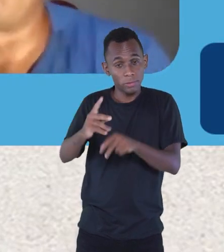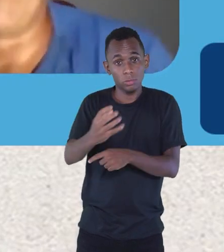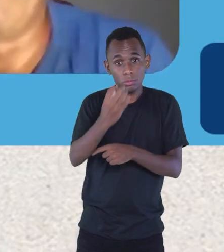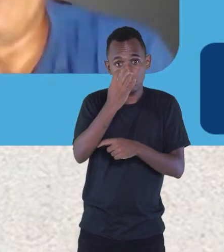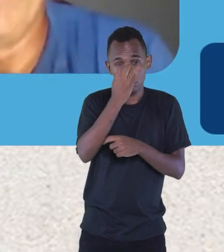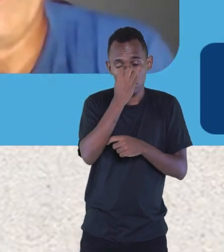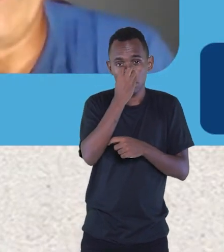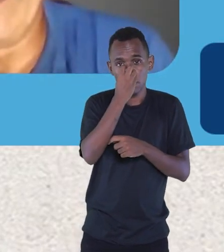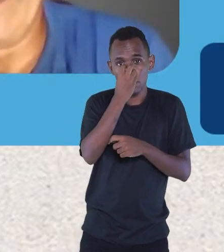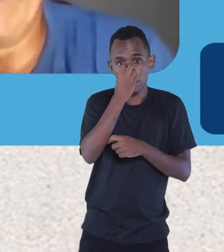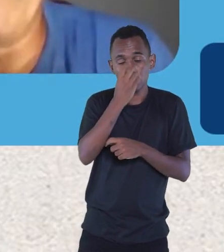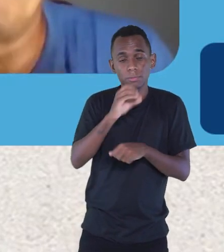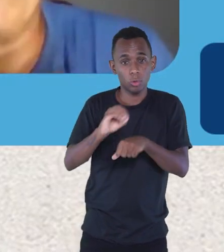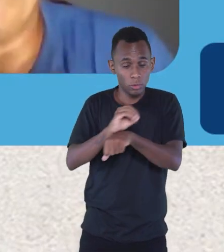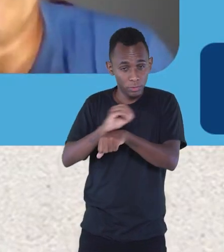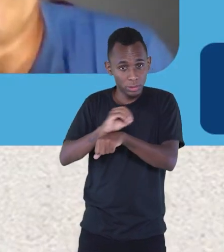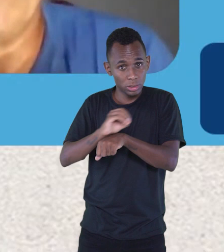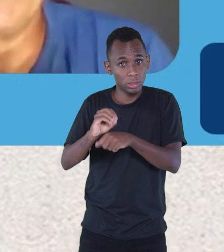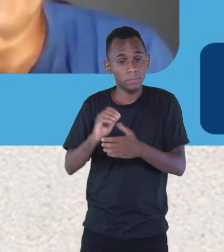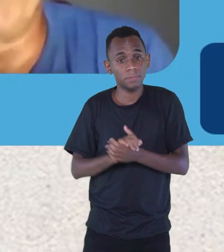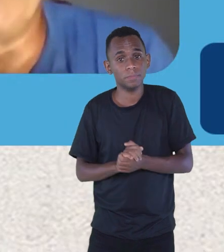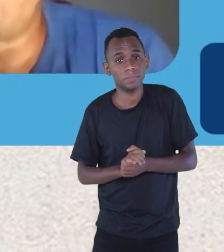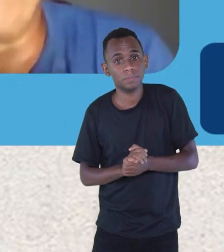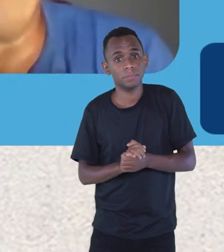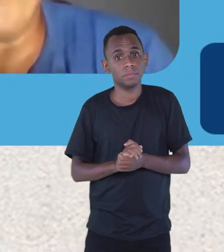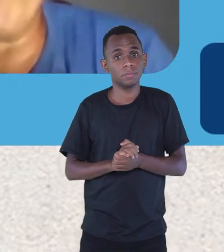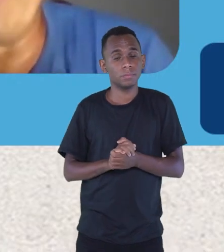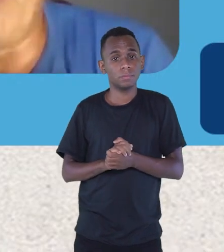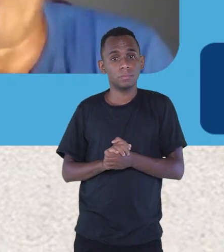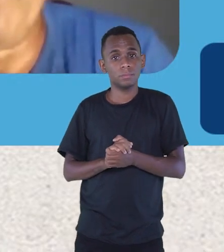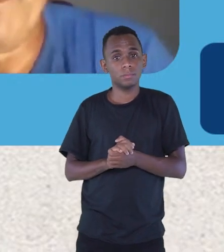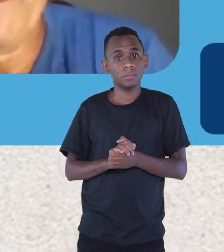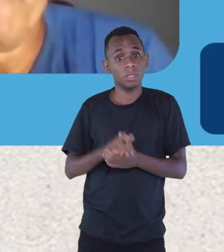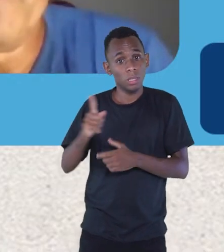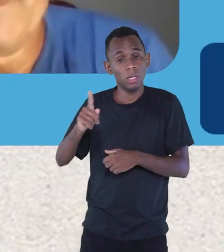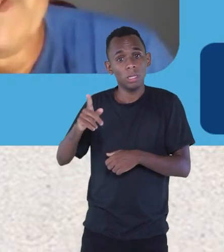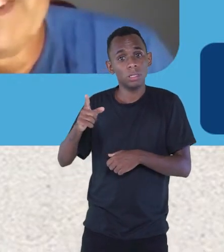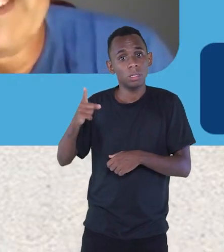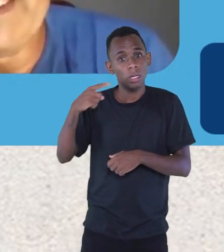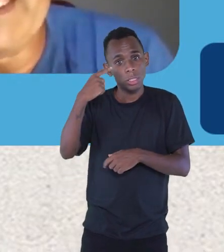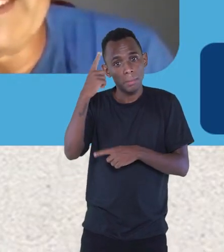dedicado a ele, ele é franco-espanhol,